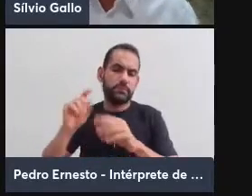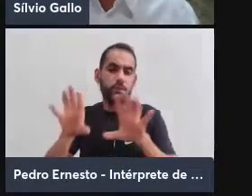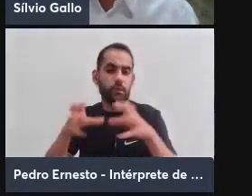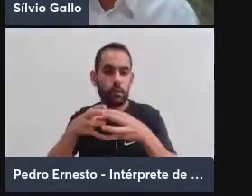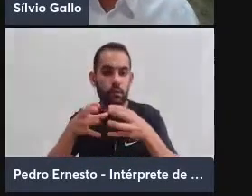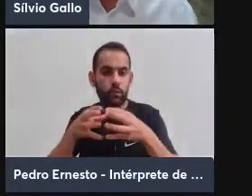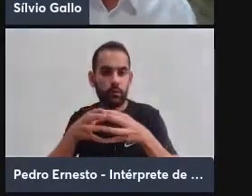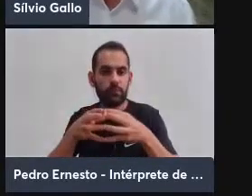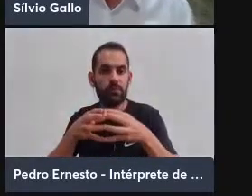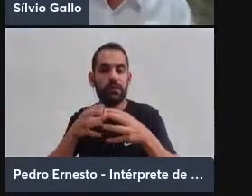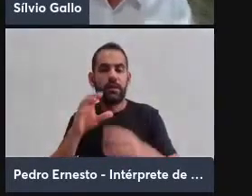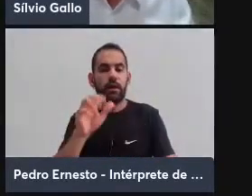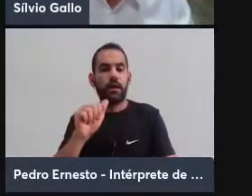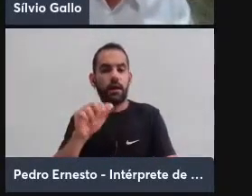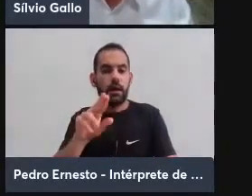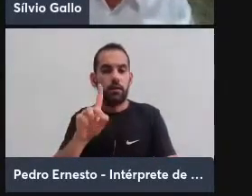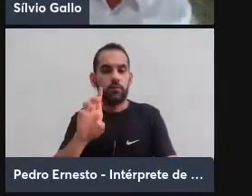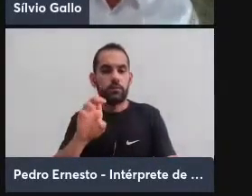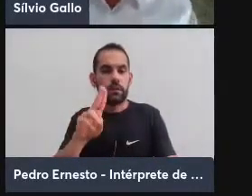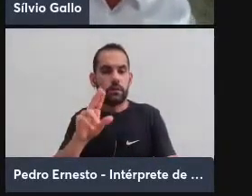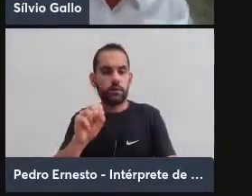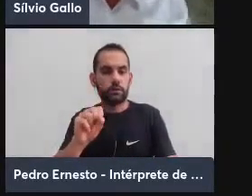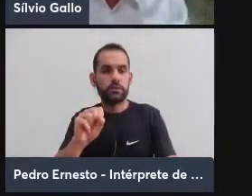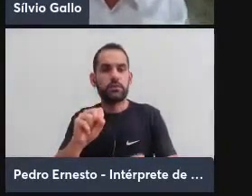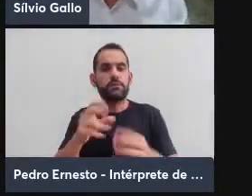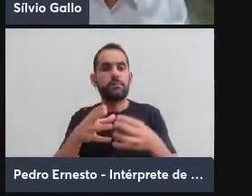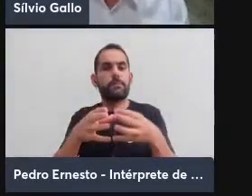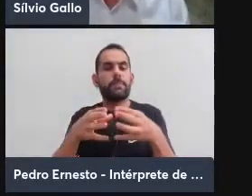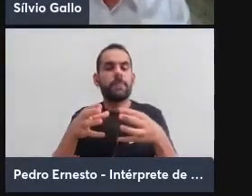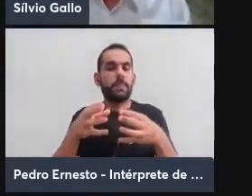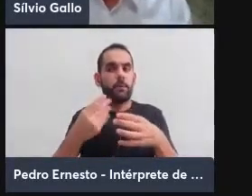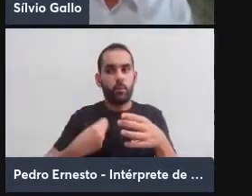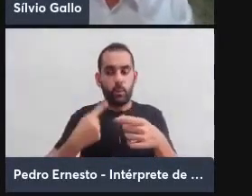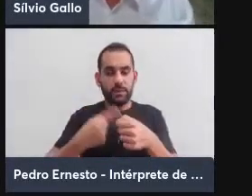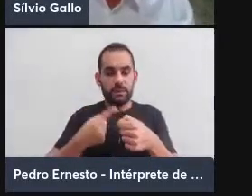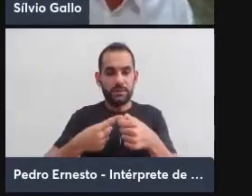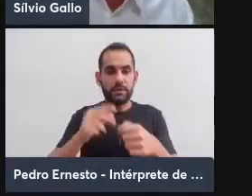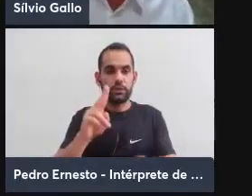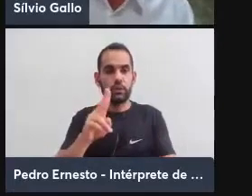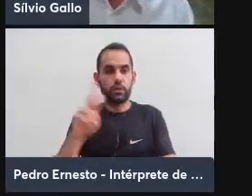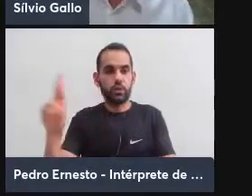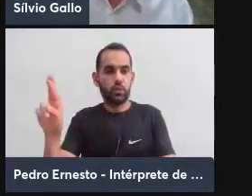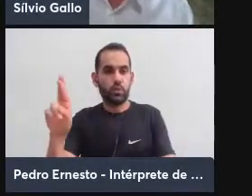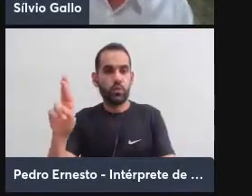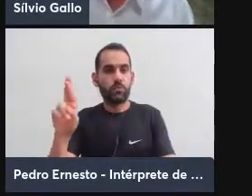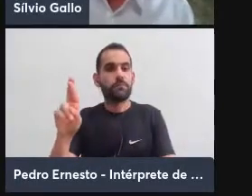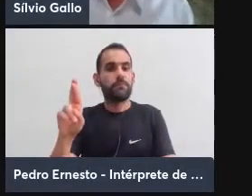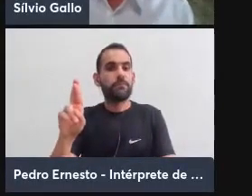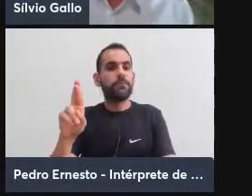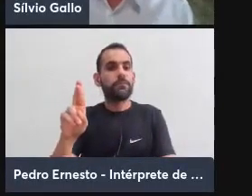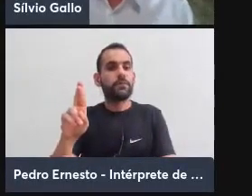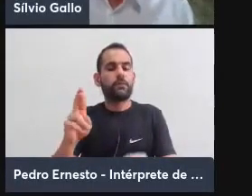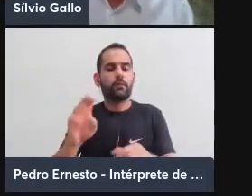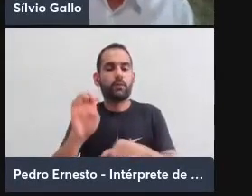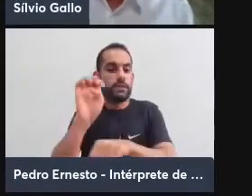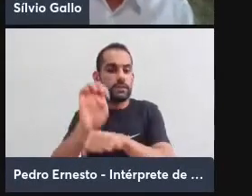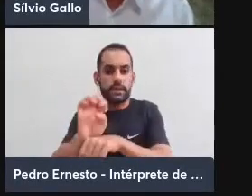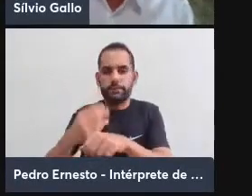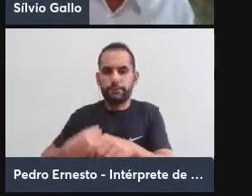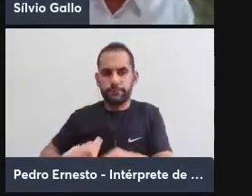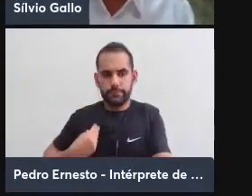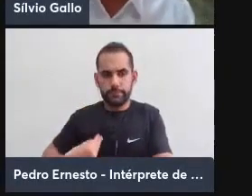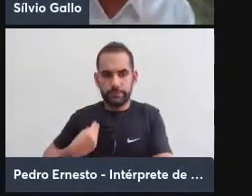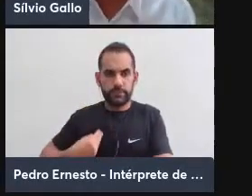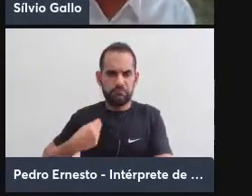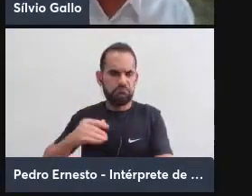dos caldeus, com a cidade de Ur, e que continua existindo até hoje. Portanto, um Estado que aí está há